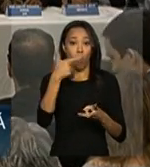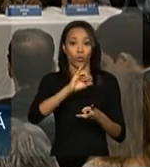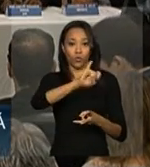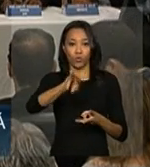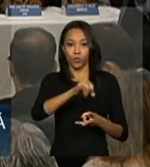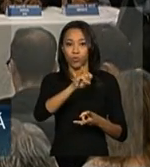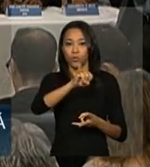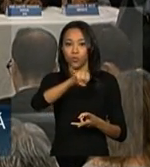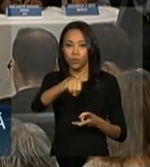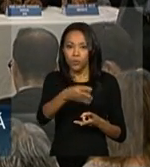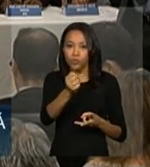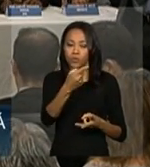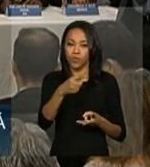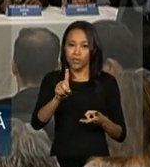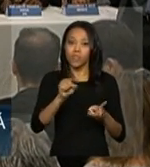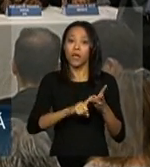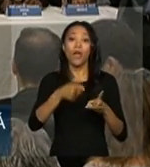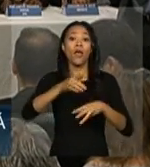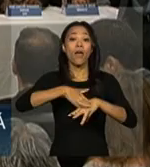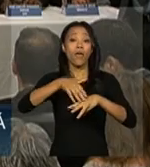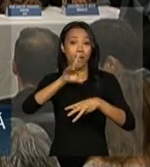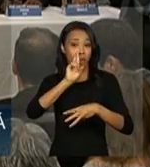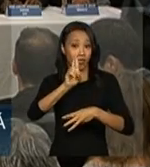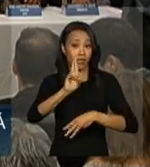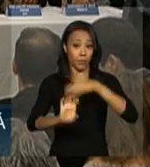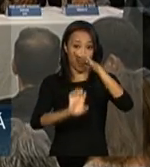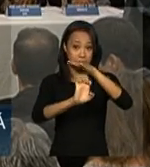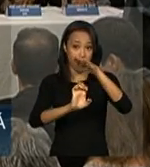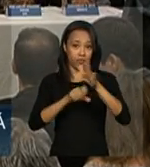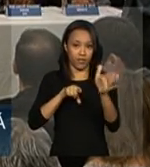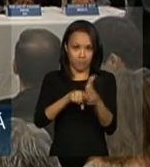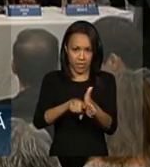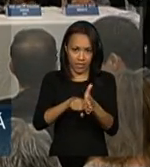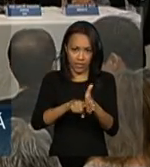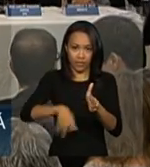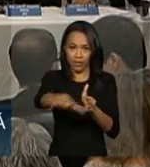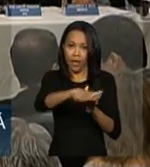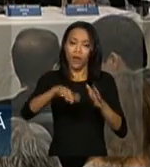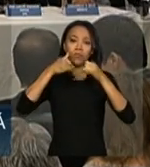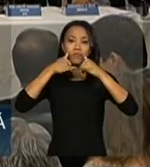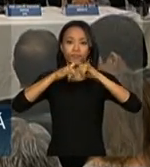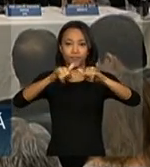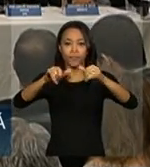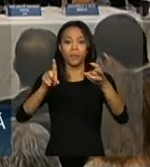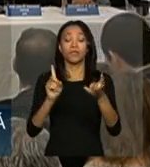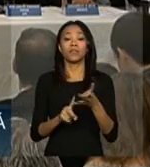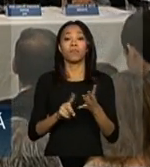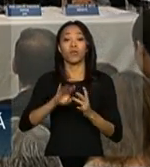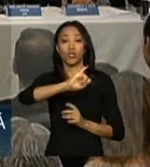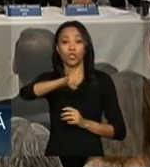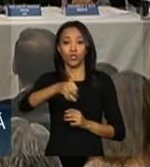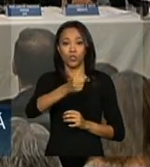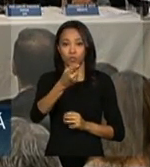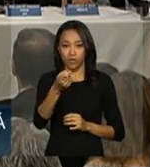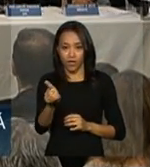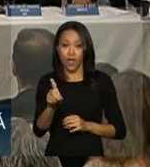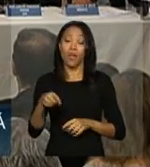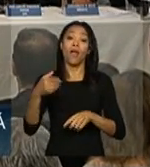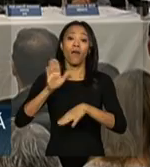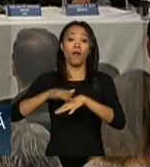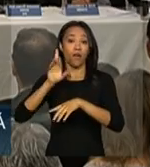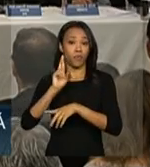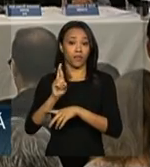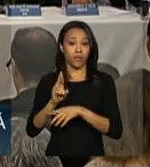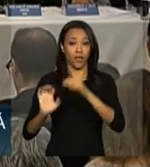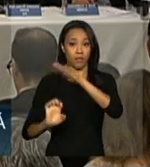Carlos Miranda Farias, representando a Empresa de Pesquisa Energética e o doutor José Carvalho, representando a Eletrobras